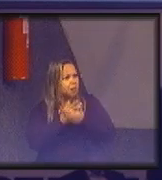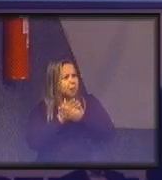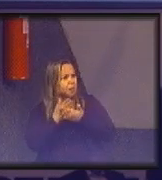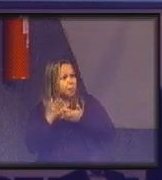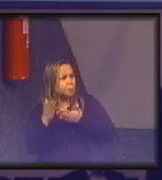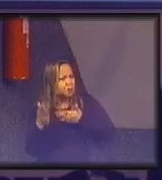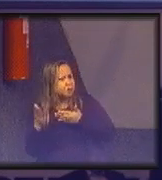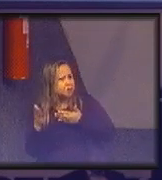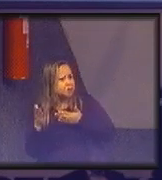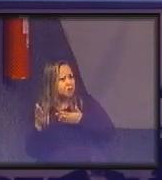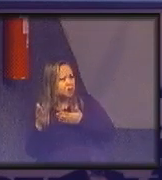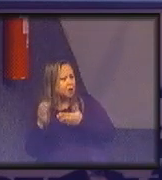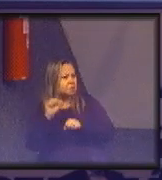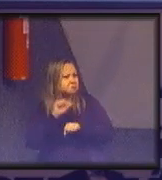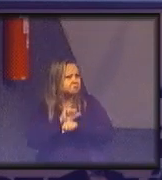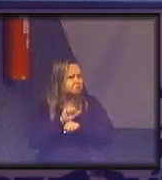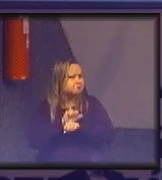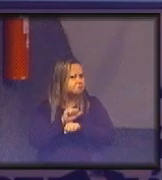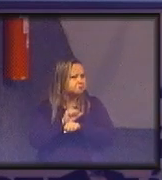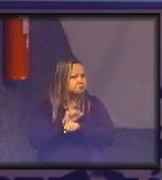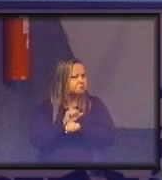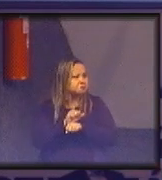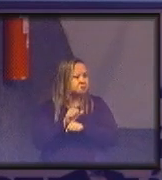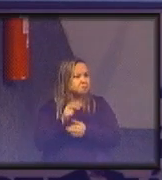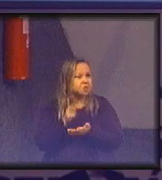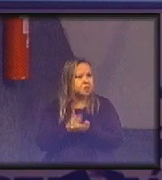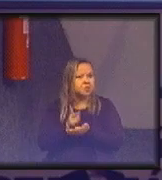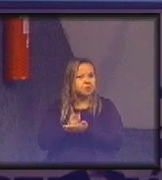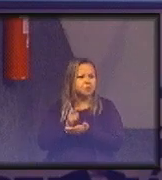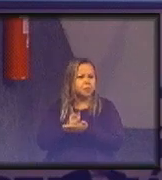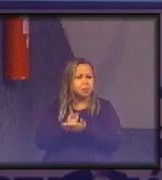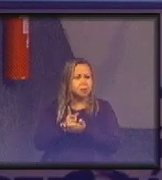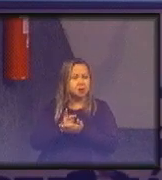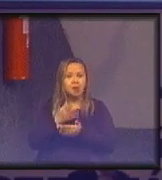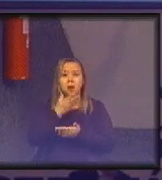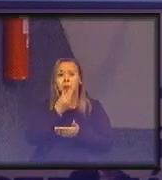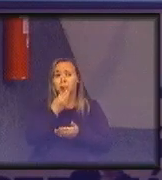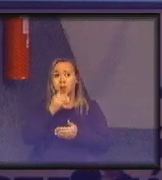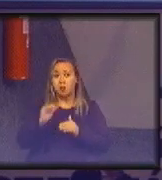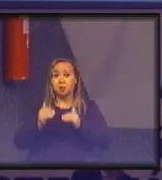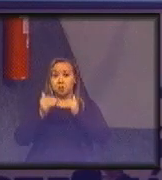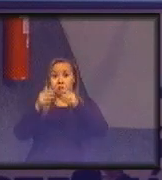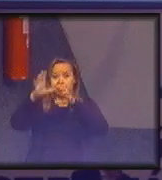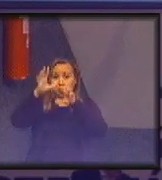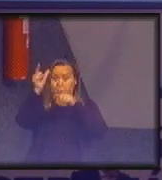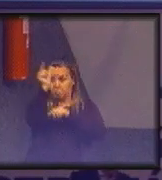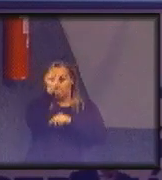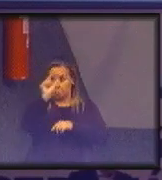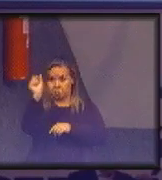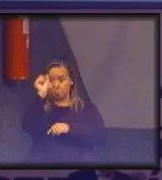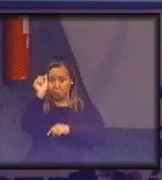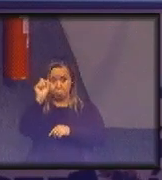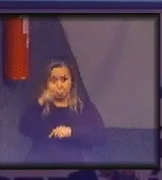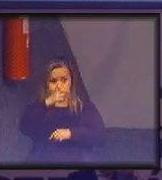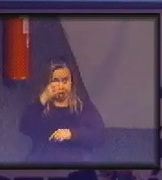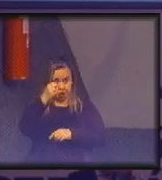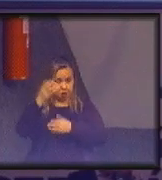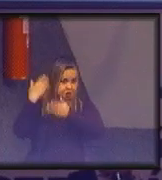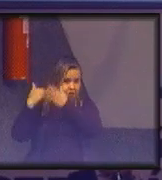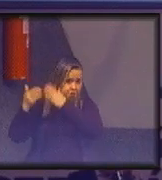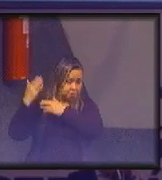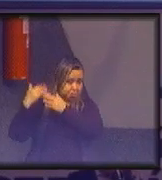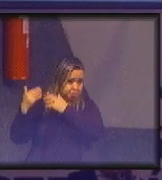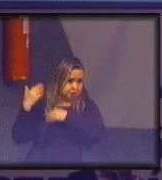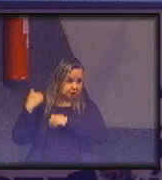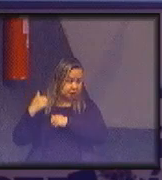consolidar mais ou menos quando eu nasci quando o homem chegou na lua 50 anos atrás a sociedade da